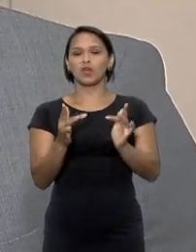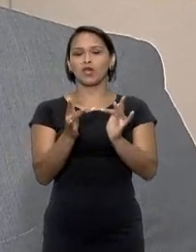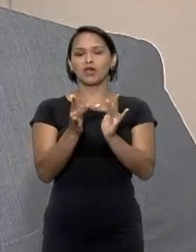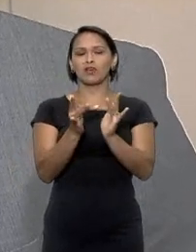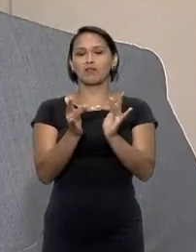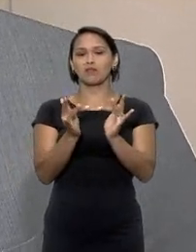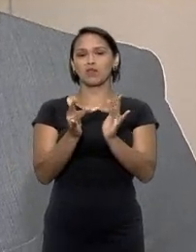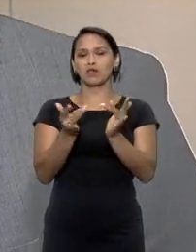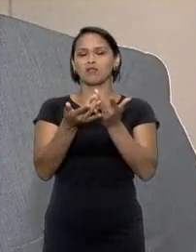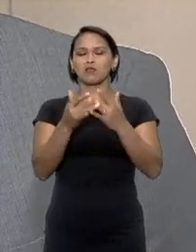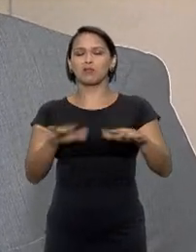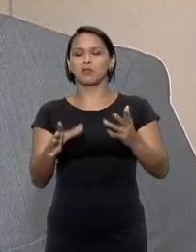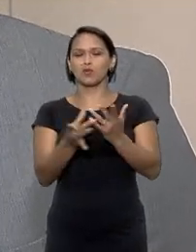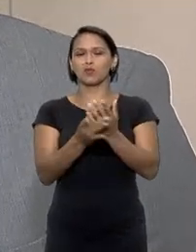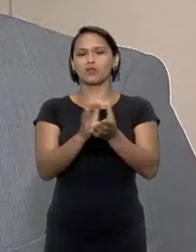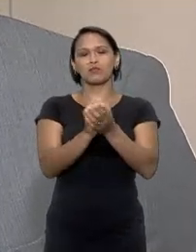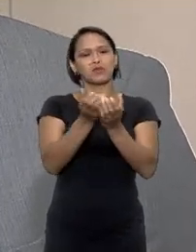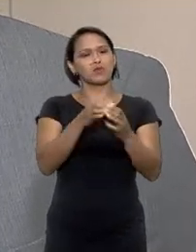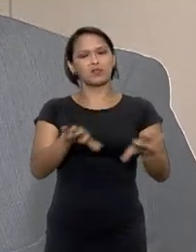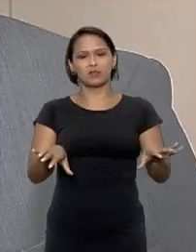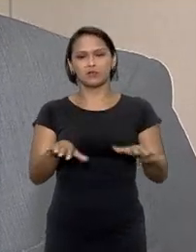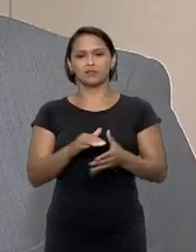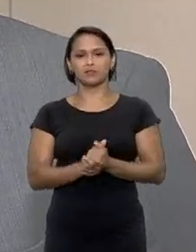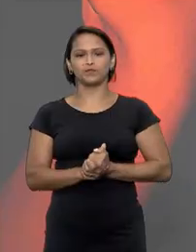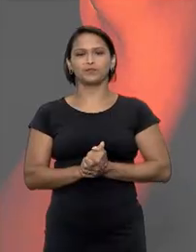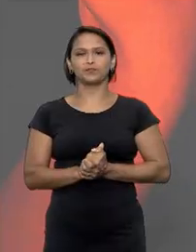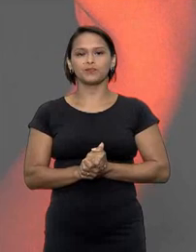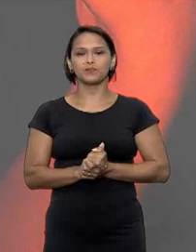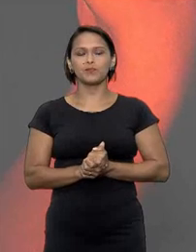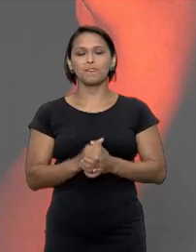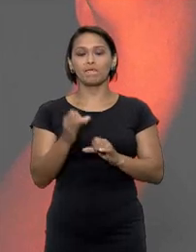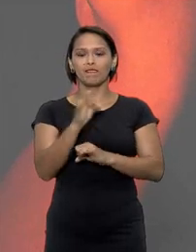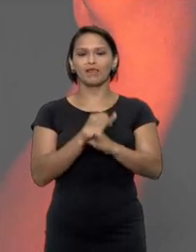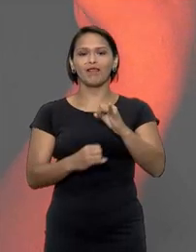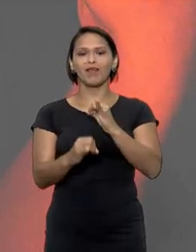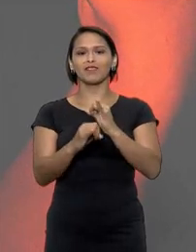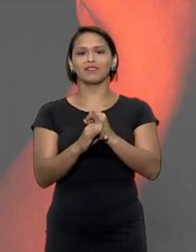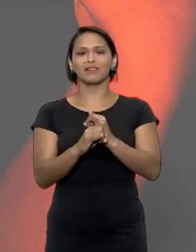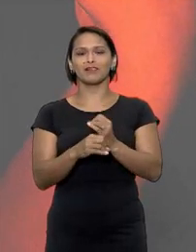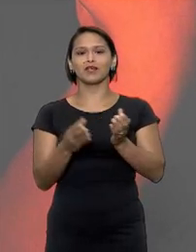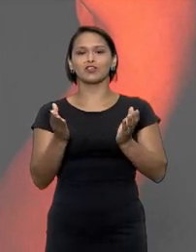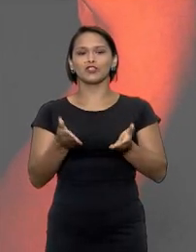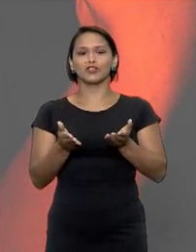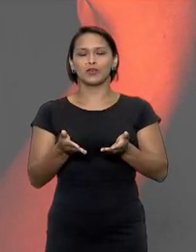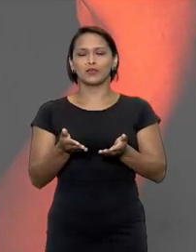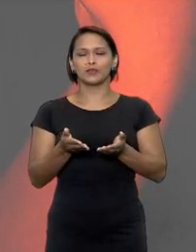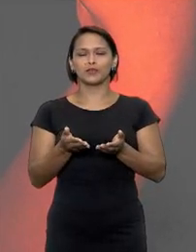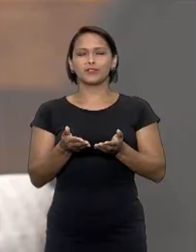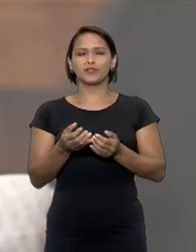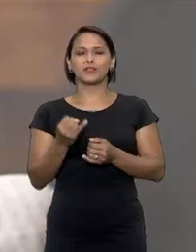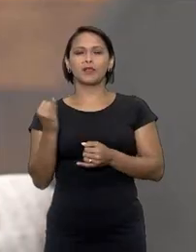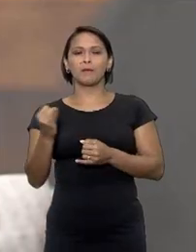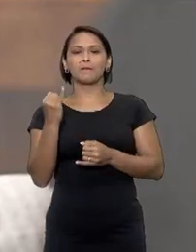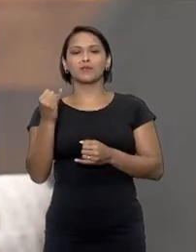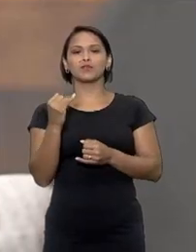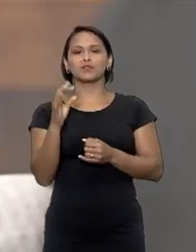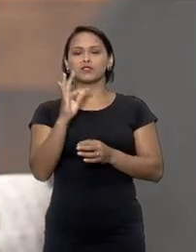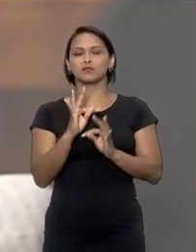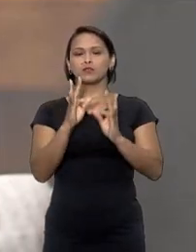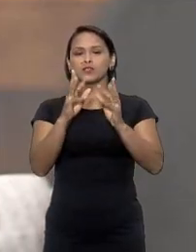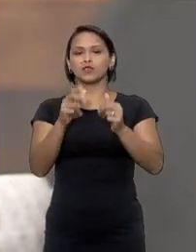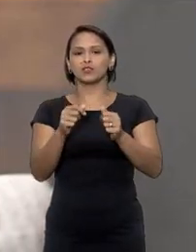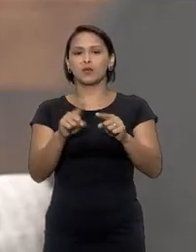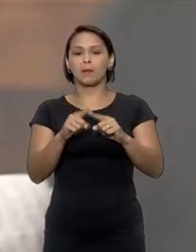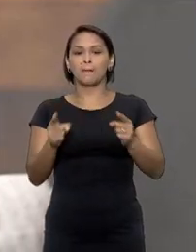amorosa ou da relação íntima que existia. O ambiente virtual forneceu um conjunto de fatores que facilitou a